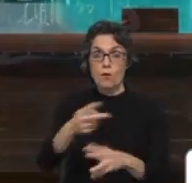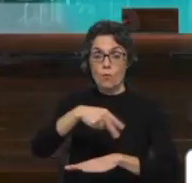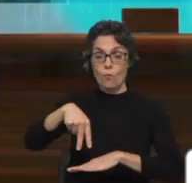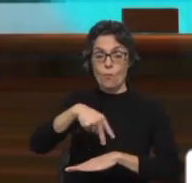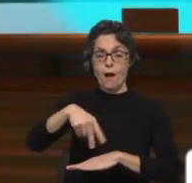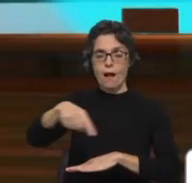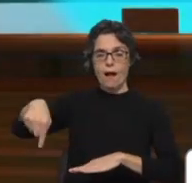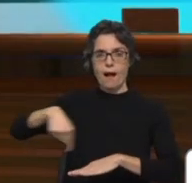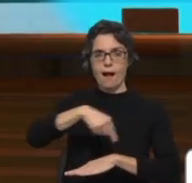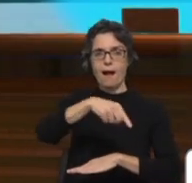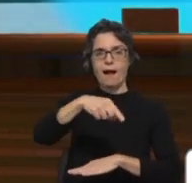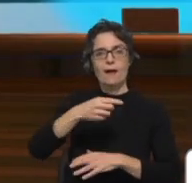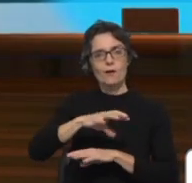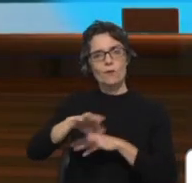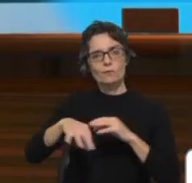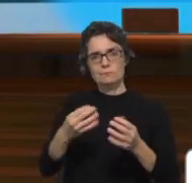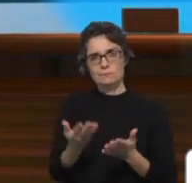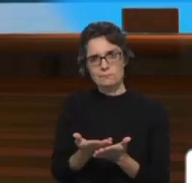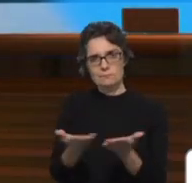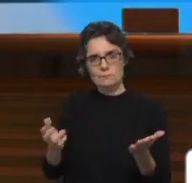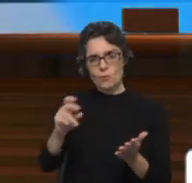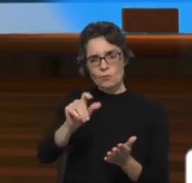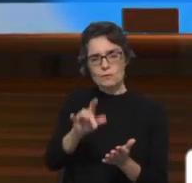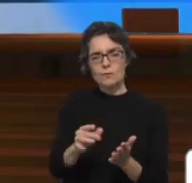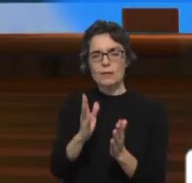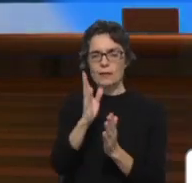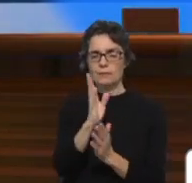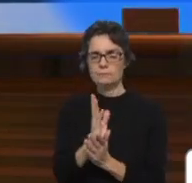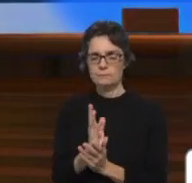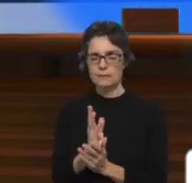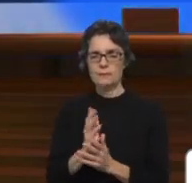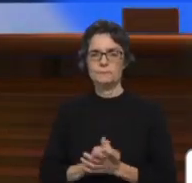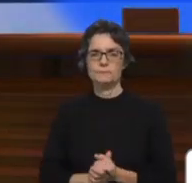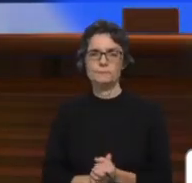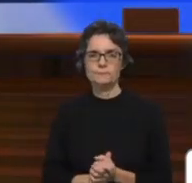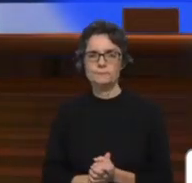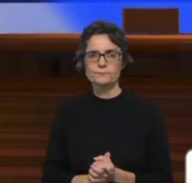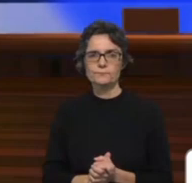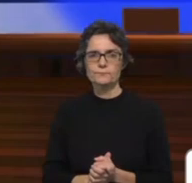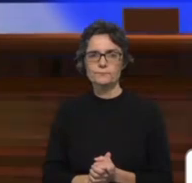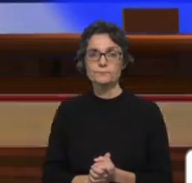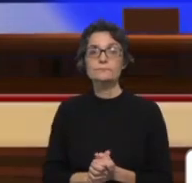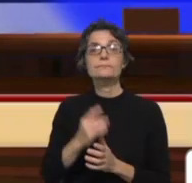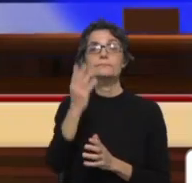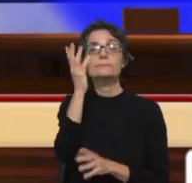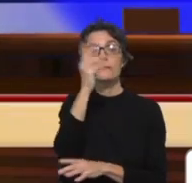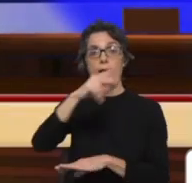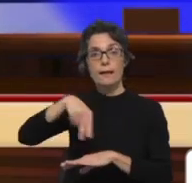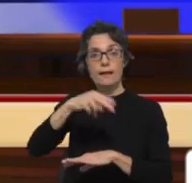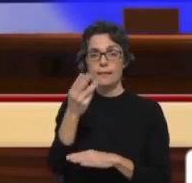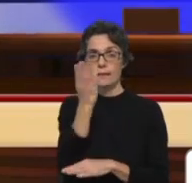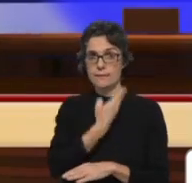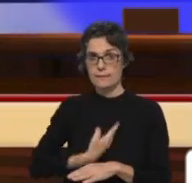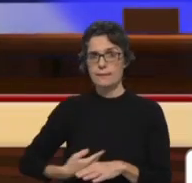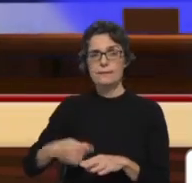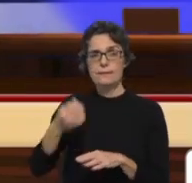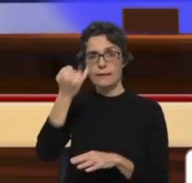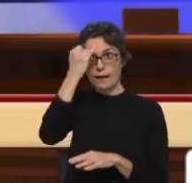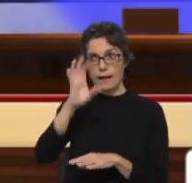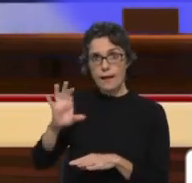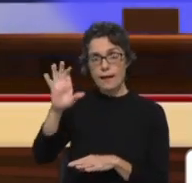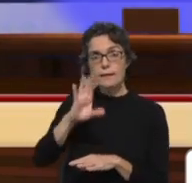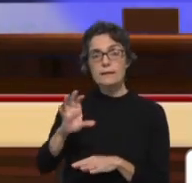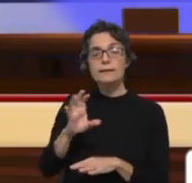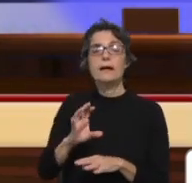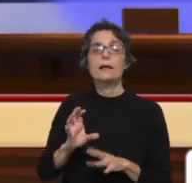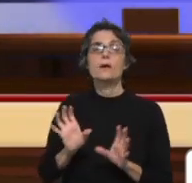é um lugar de oferenda. Um lugar sagrado. No que se refere à dança clássica indiana, a comunidade hindu de Portugal